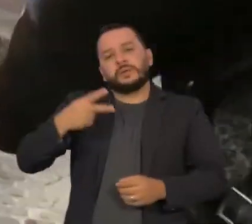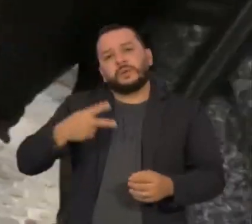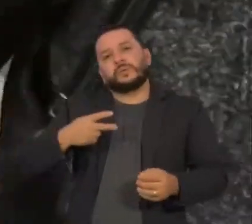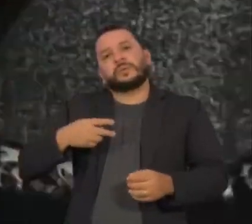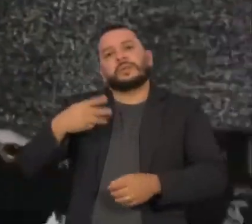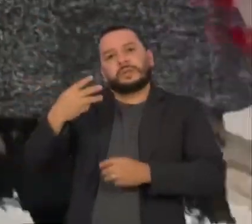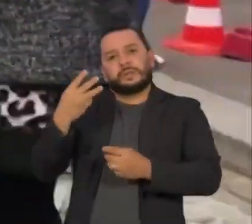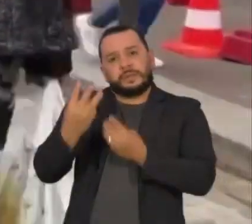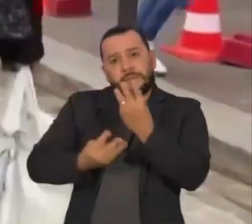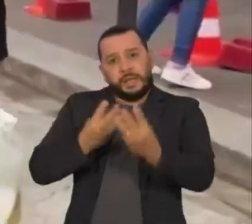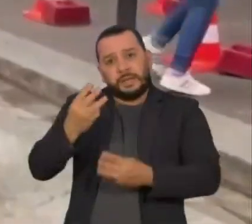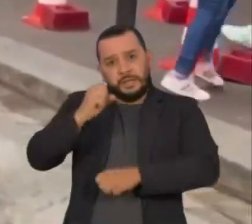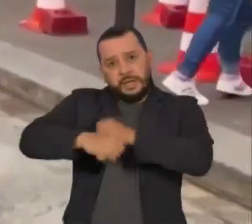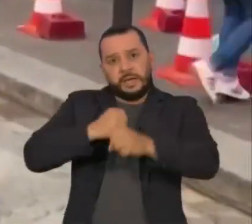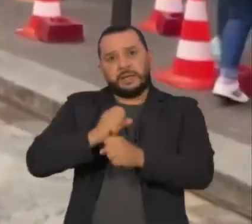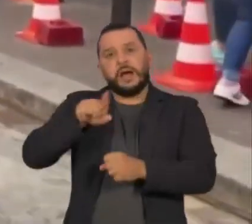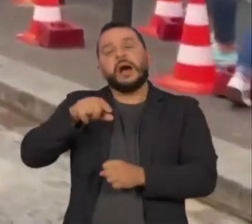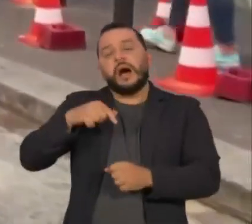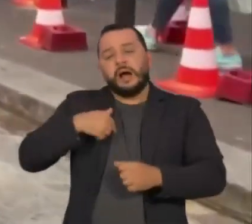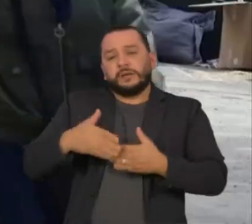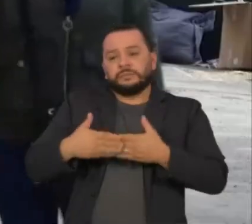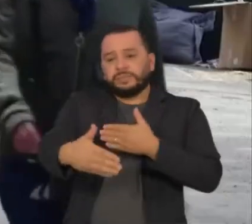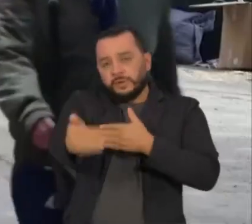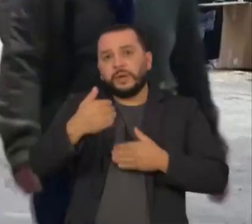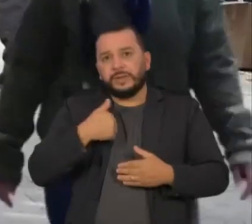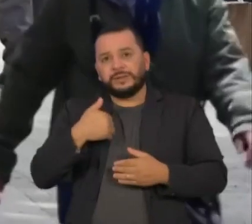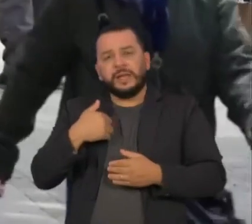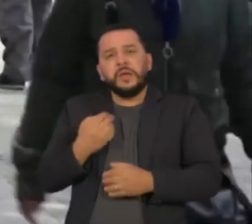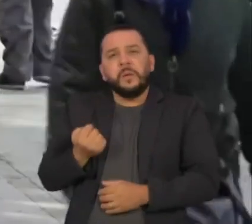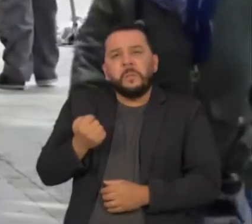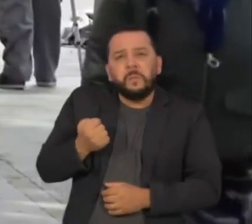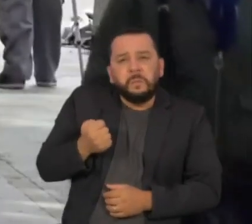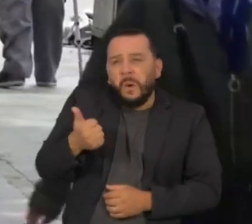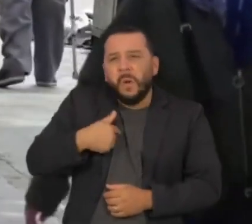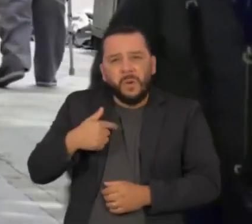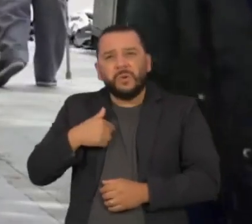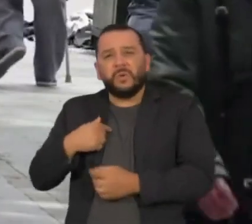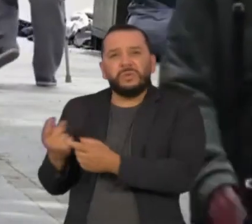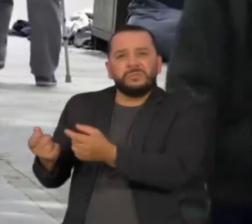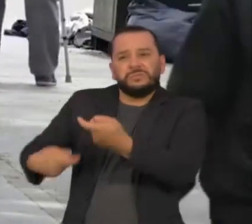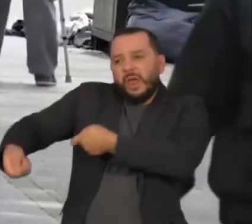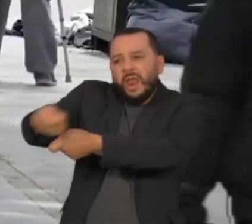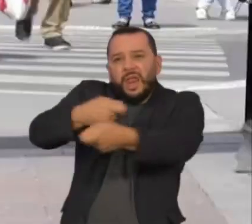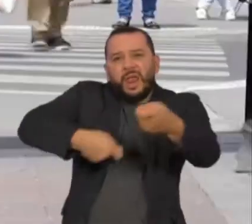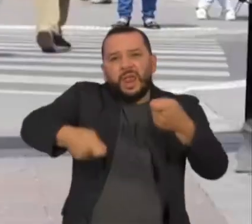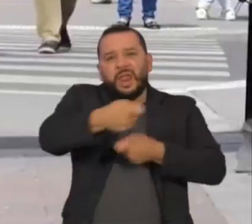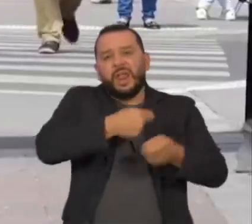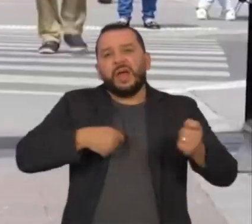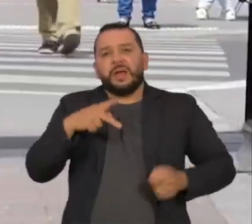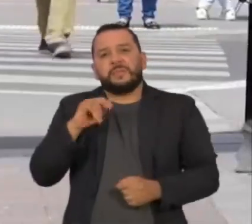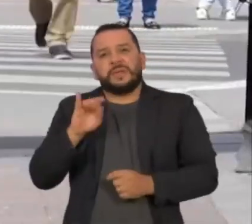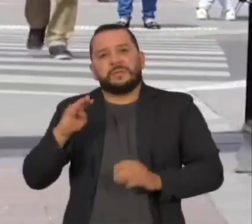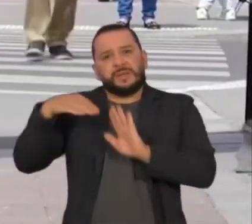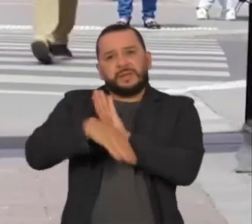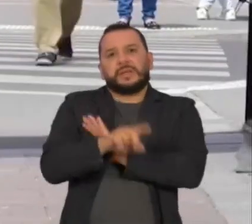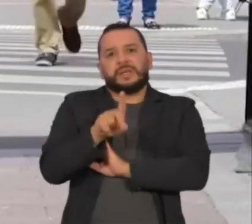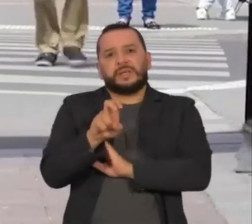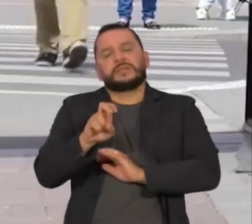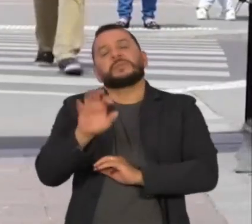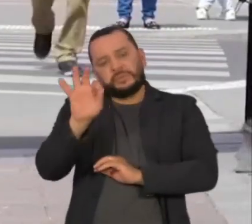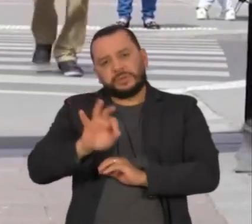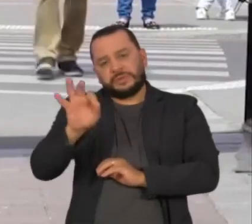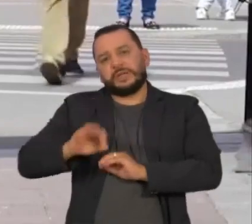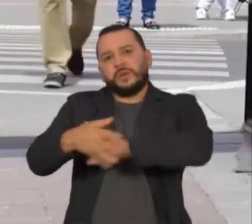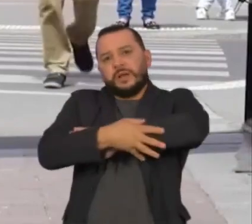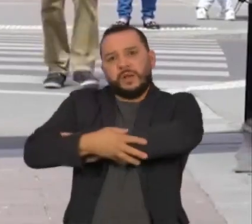pouca produção industrial, menos exportações e queda no turismo, o PIB caiu na média 15% na zona do euro e 14% no